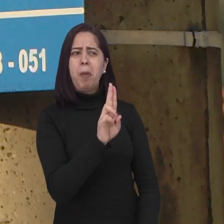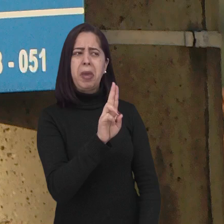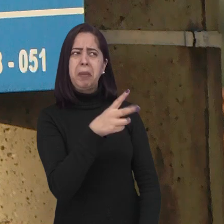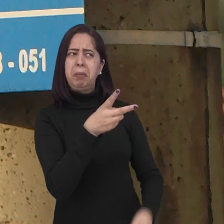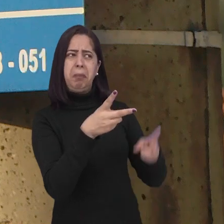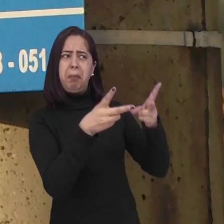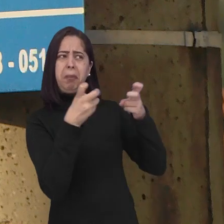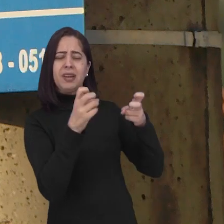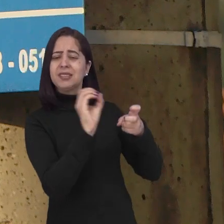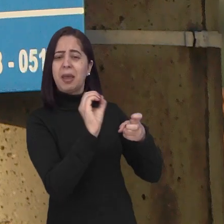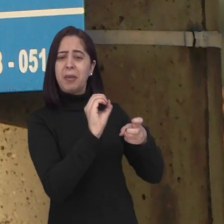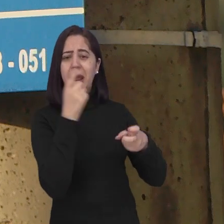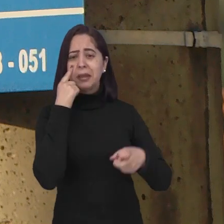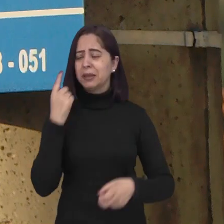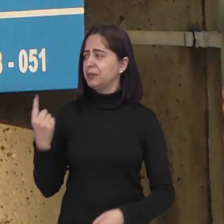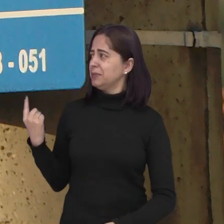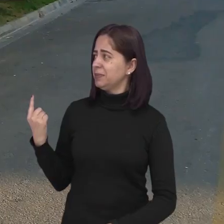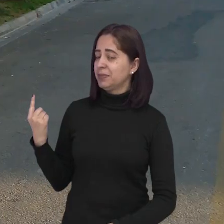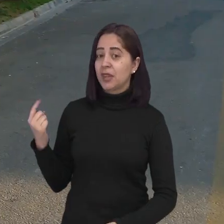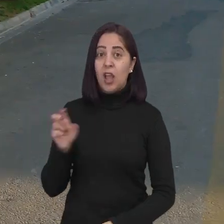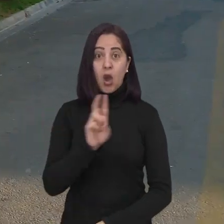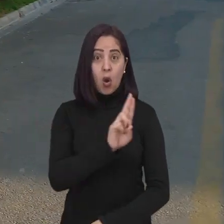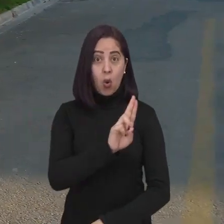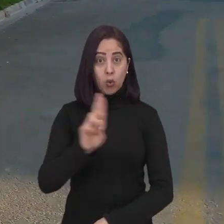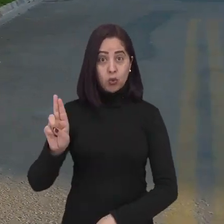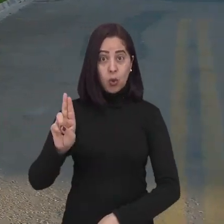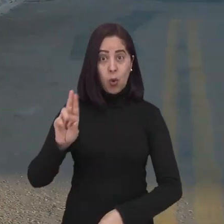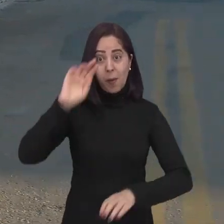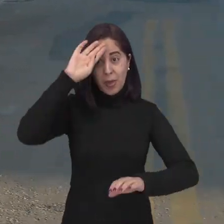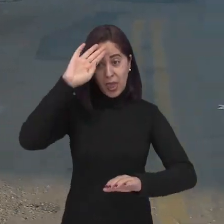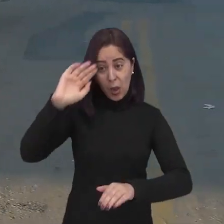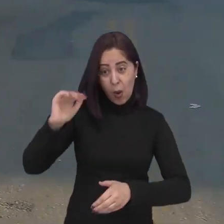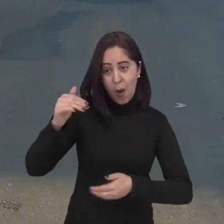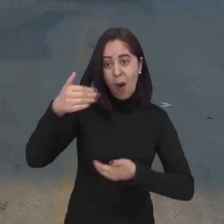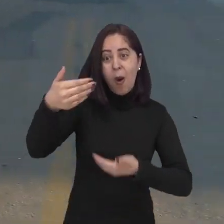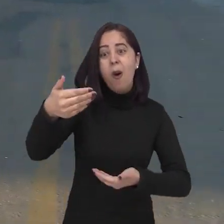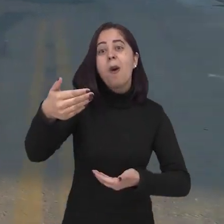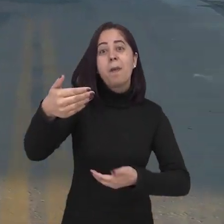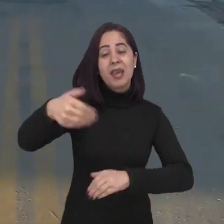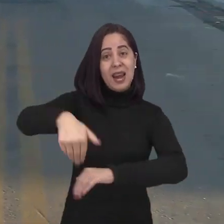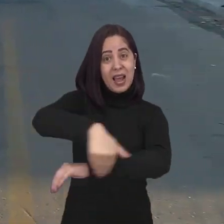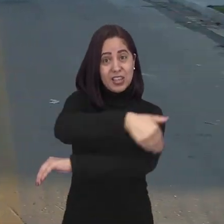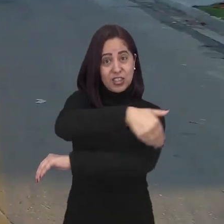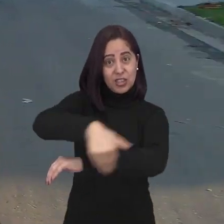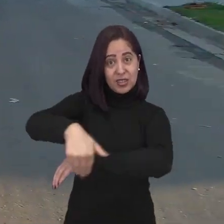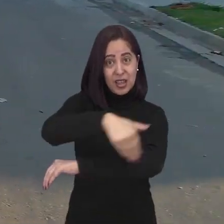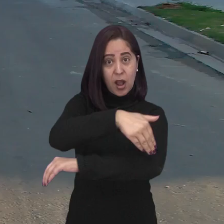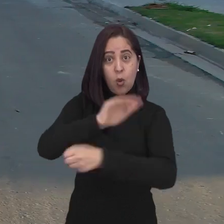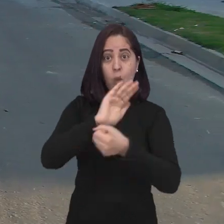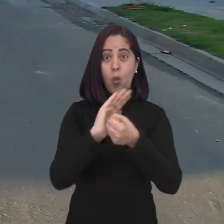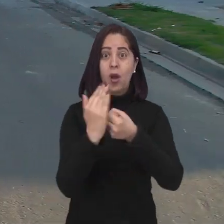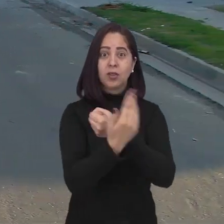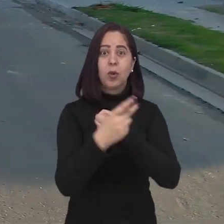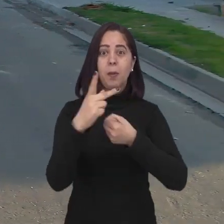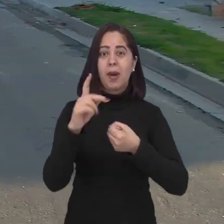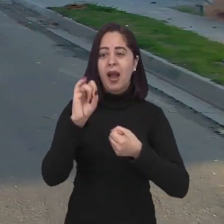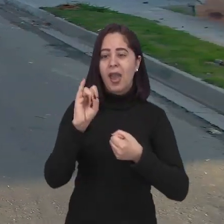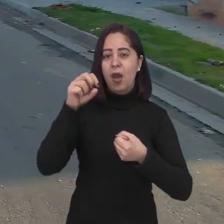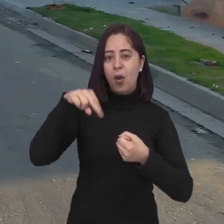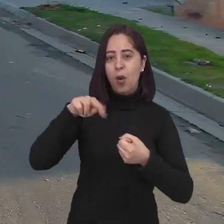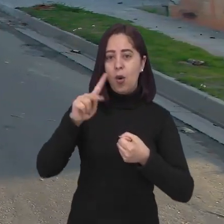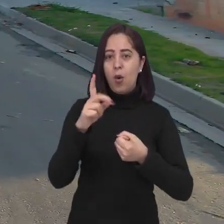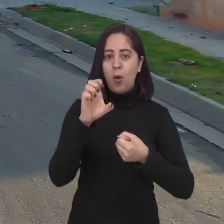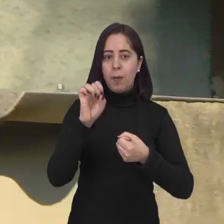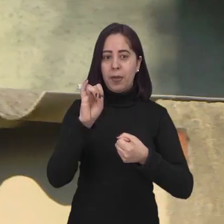escrito na placa, o Wilson Aparecida. O nome dele foi dada a esta rua que pertence ao conjunto habitacional Pinheirinho dos